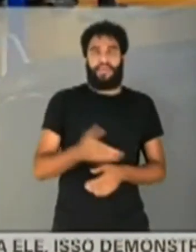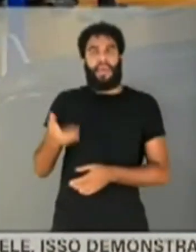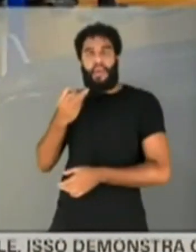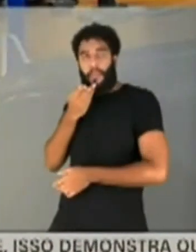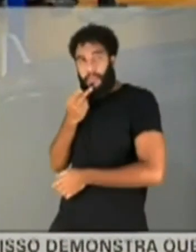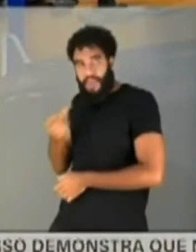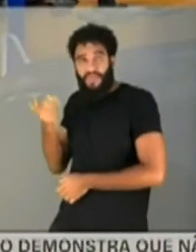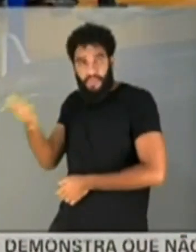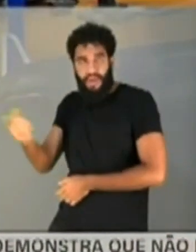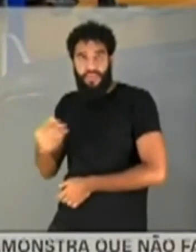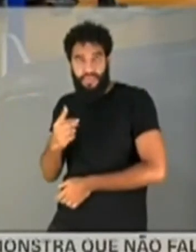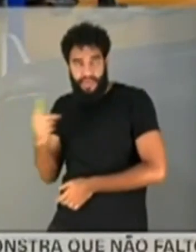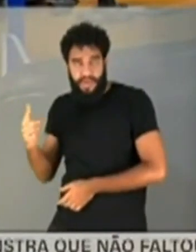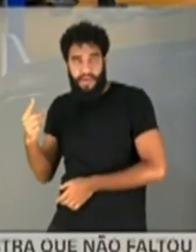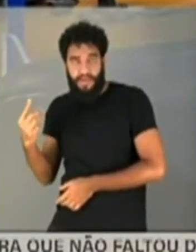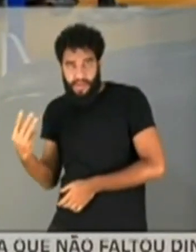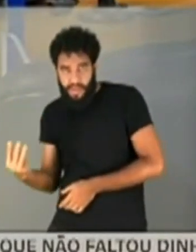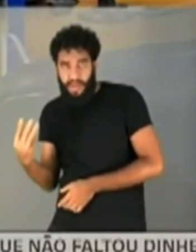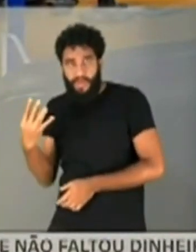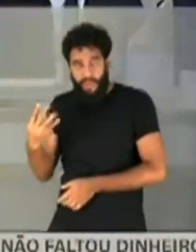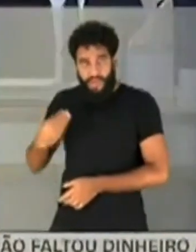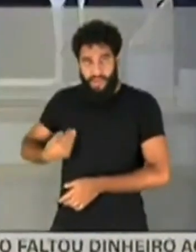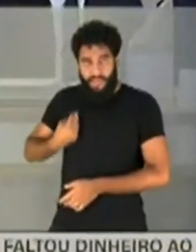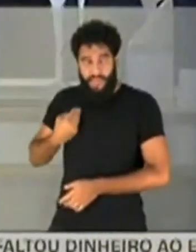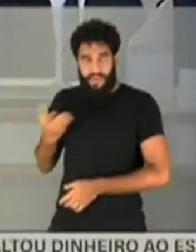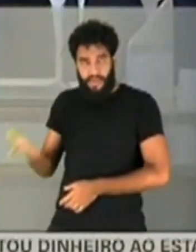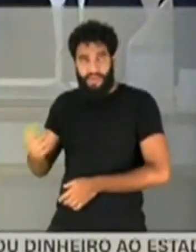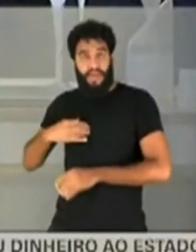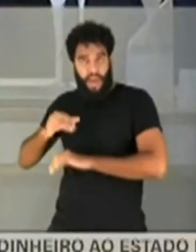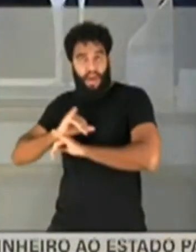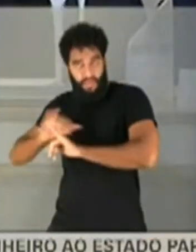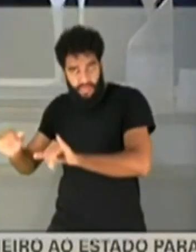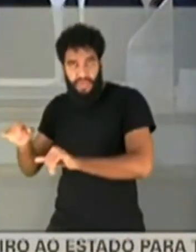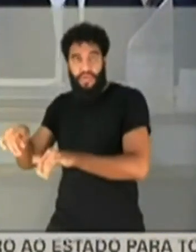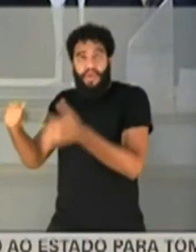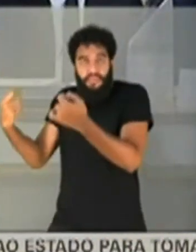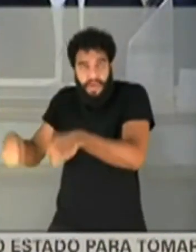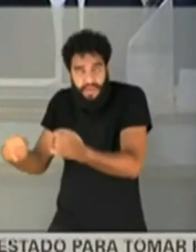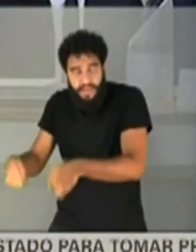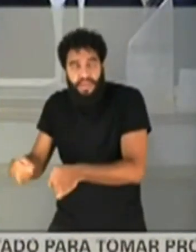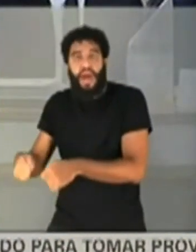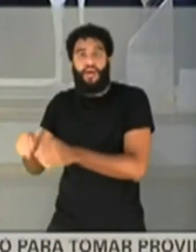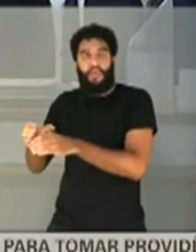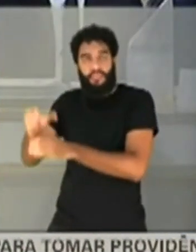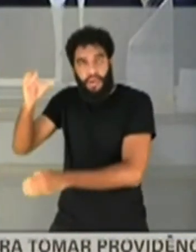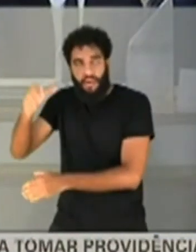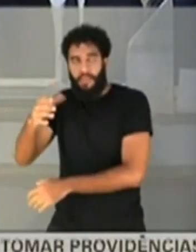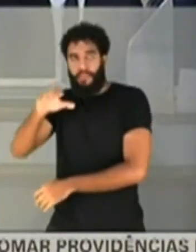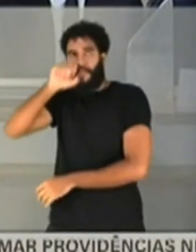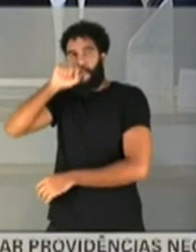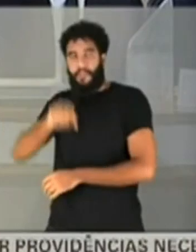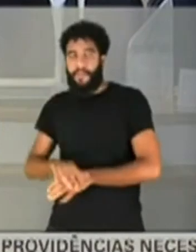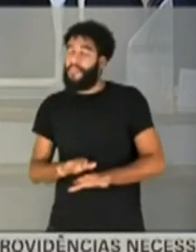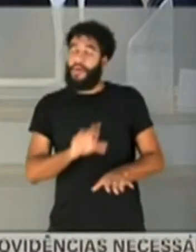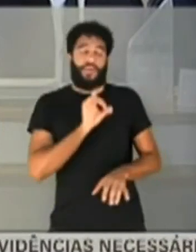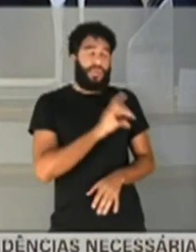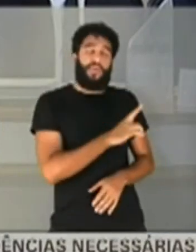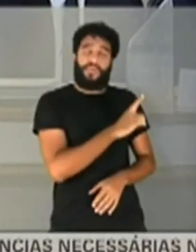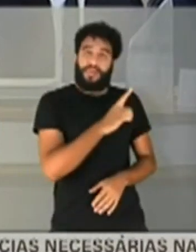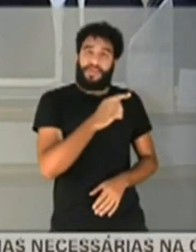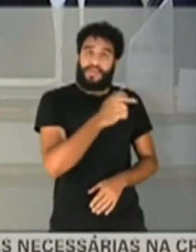ela dia 13, dia 4, nos dias que ela estava lá? O senhor informou para ela a necessidade? Só no dia 7, senadora, que a gente